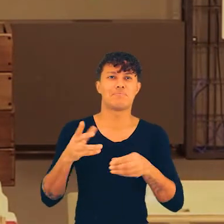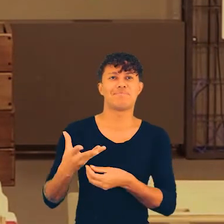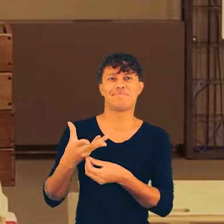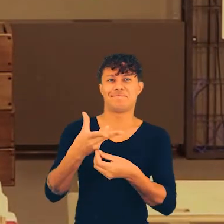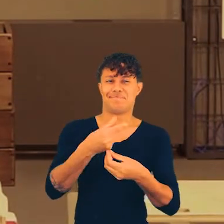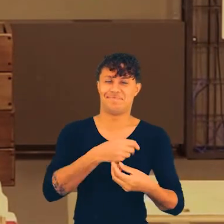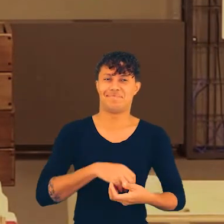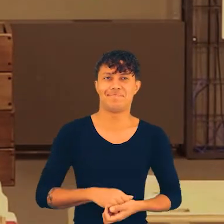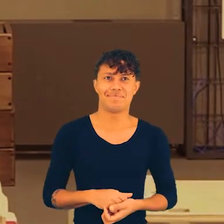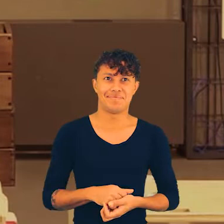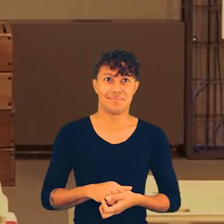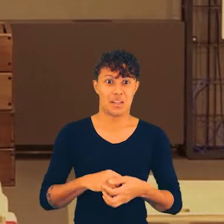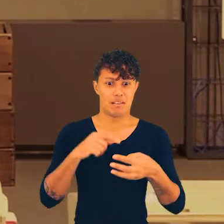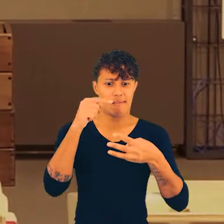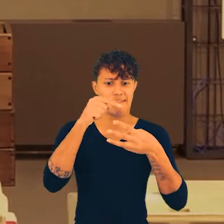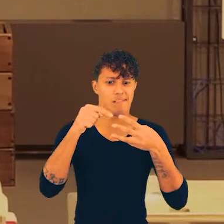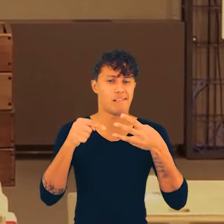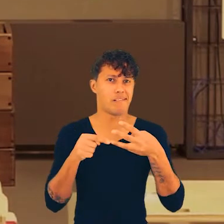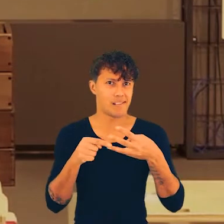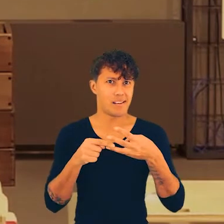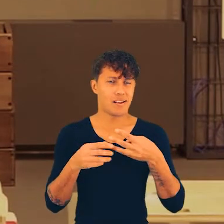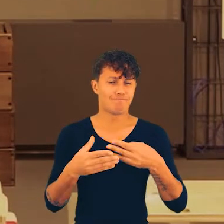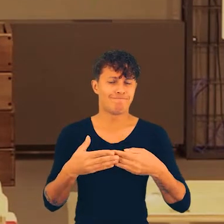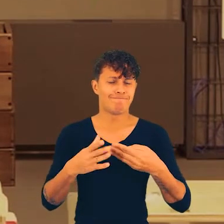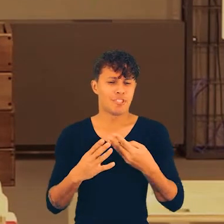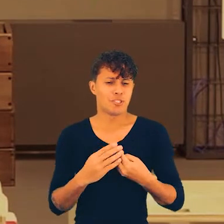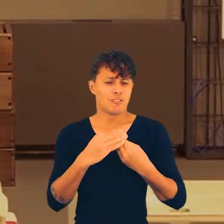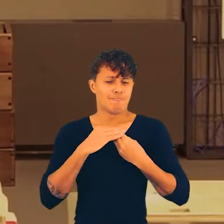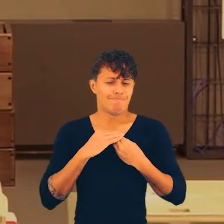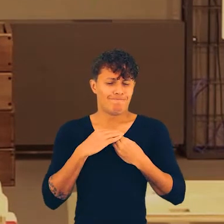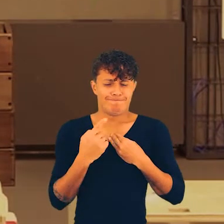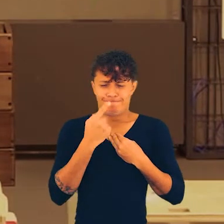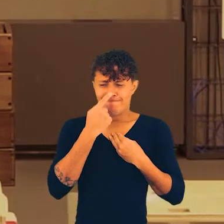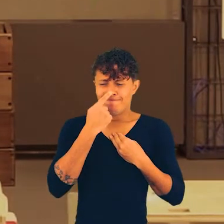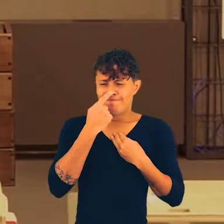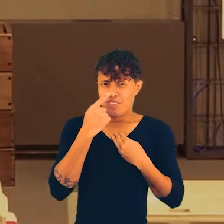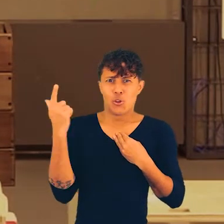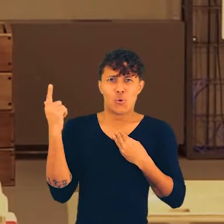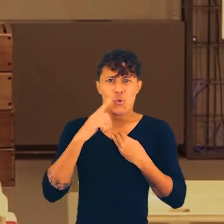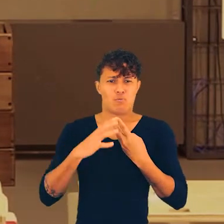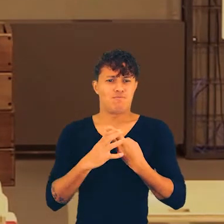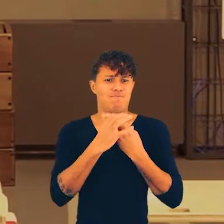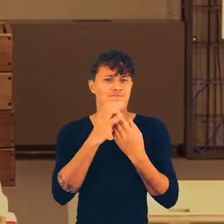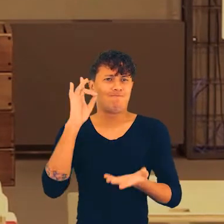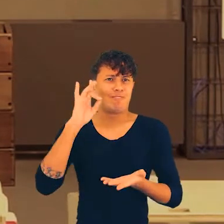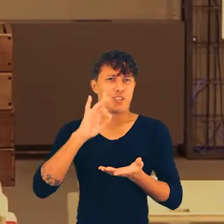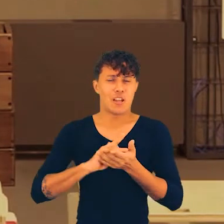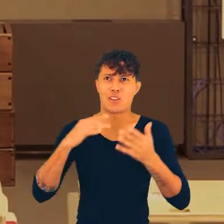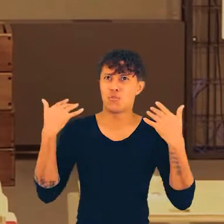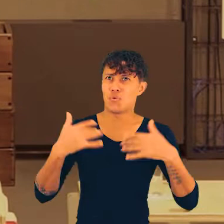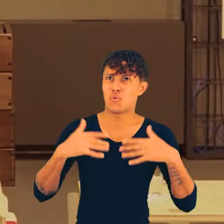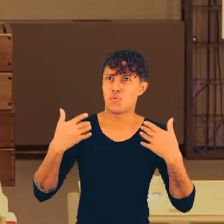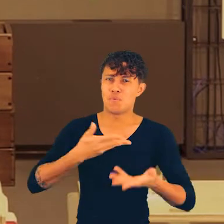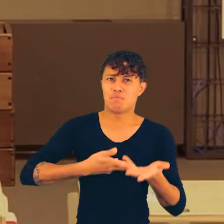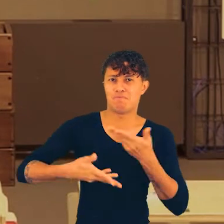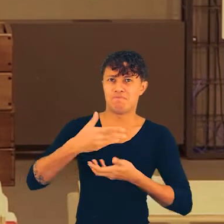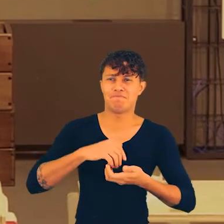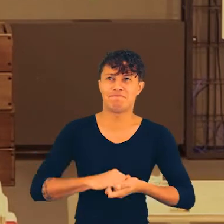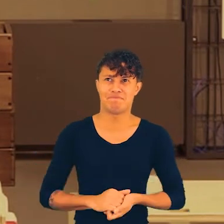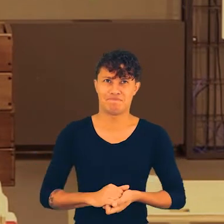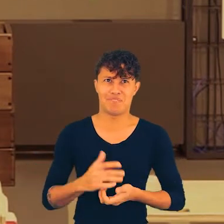e de arte. Eu acho que essas três coisas, assim, tem muito a ver comigo e eu consigo interligar, assim, com elas de uma forma, tipo, uau!